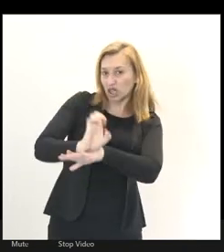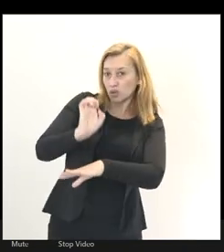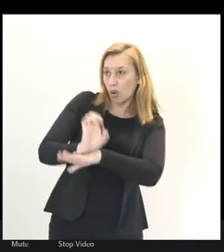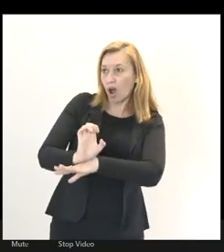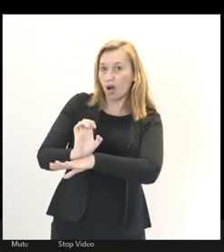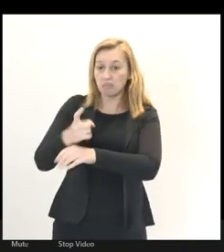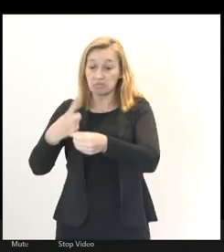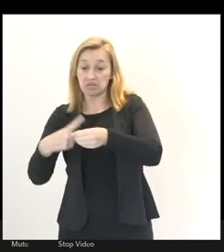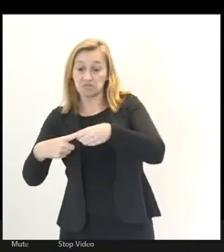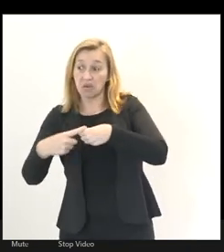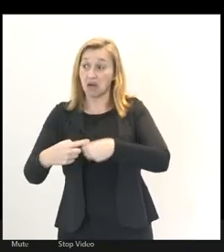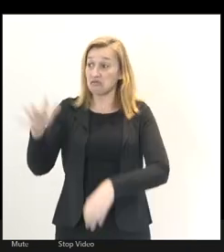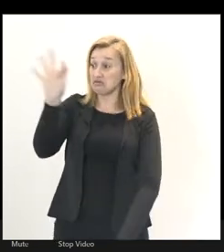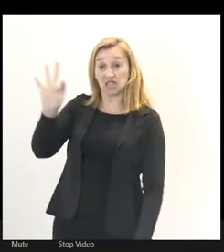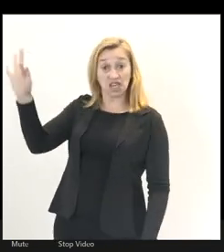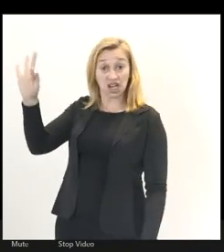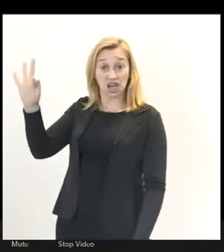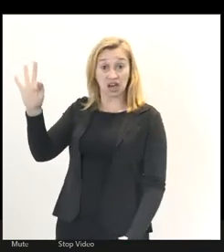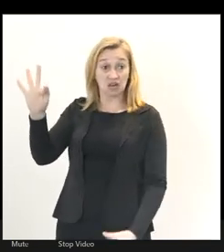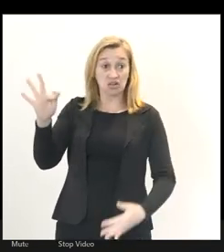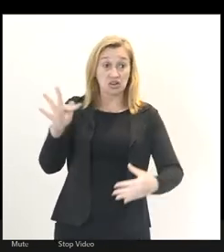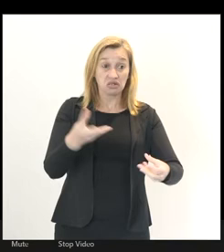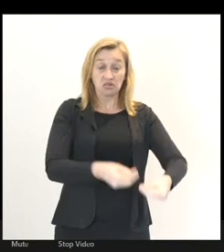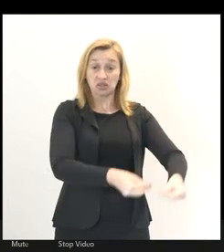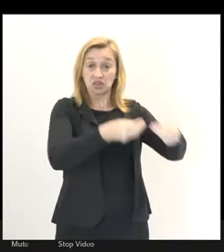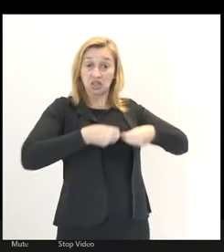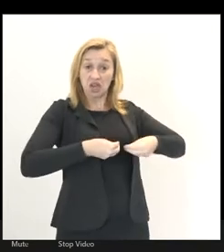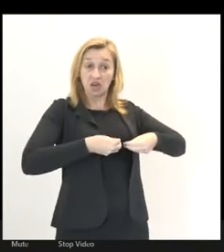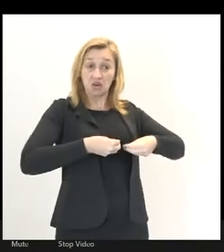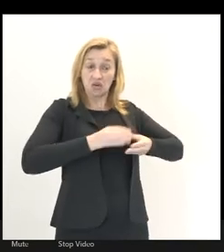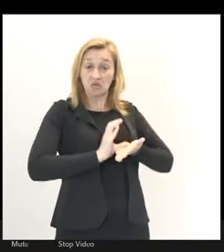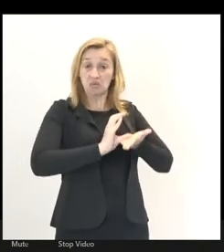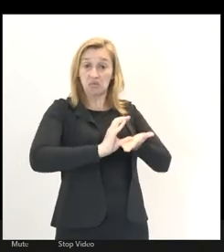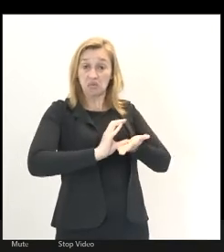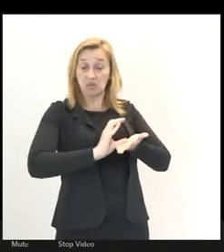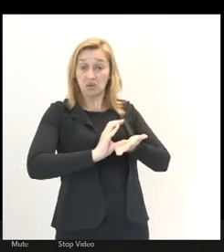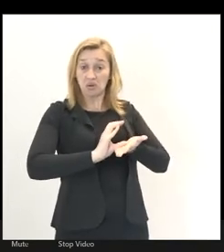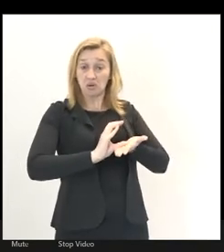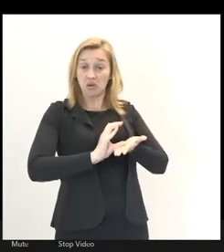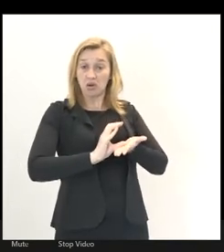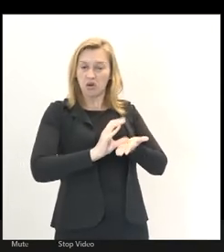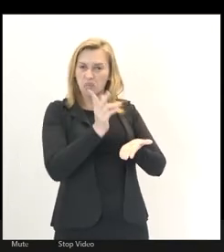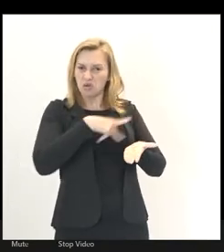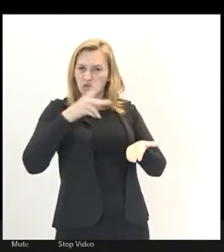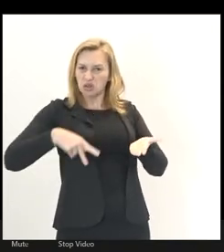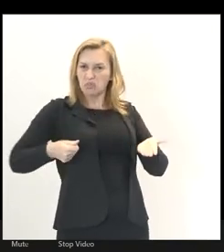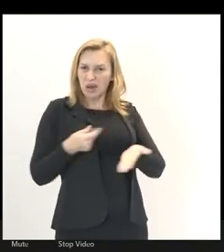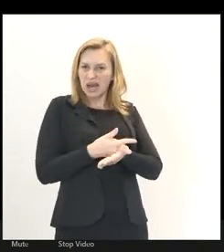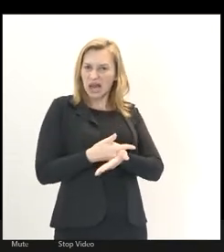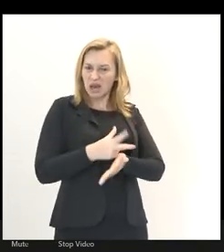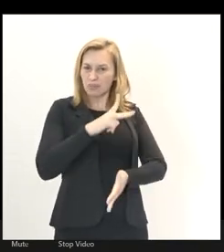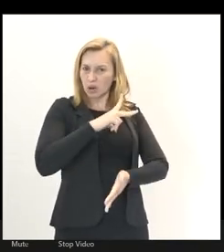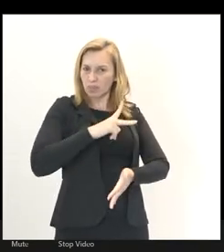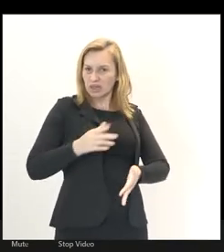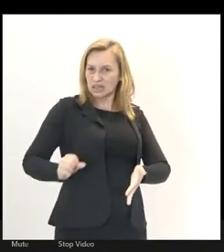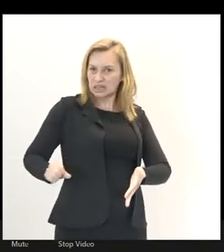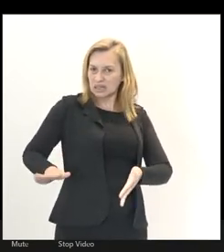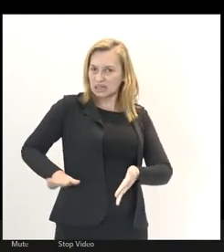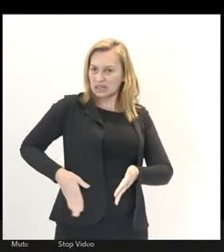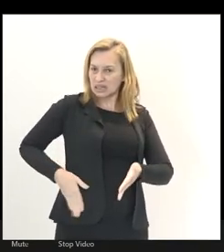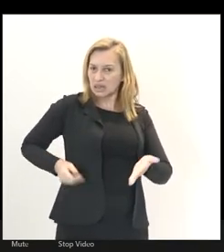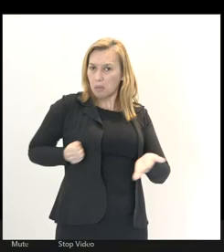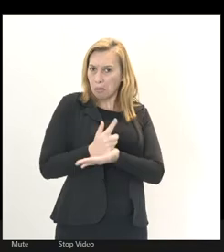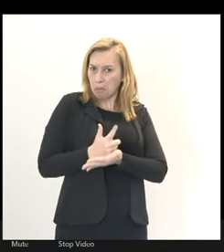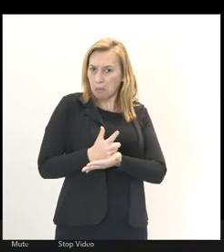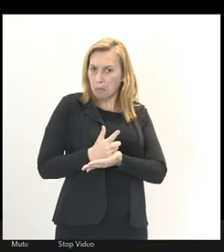e federal, deu qualquer tipo de auxílio para o professor, para que ele consiga